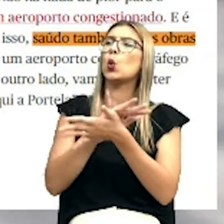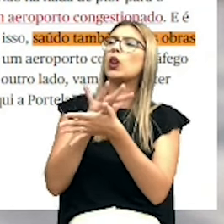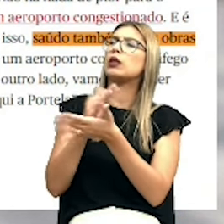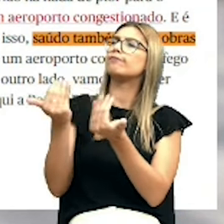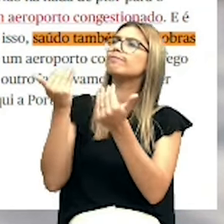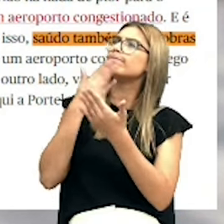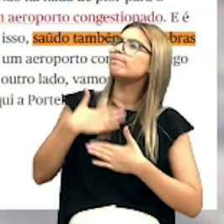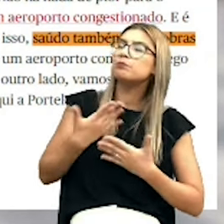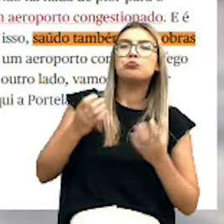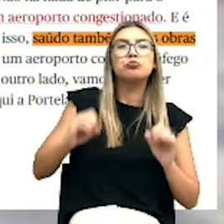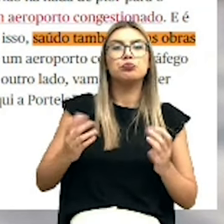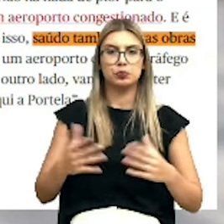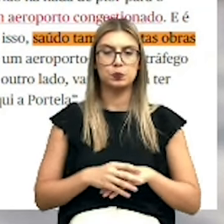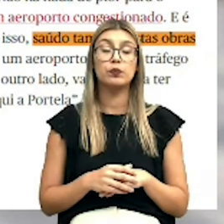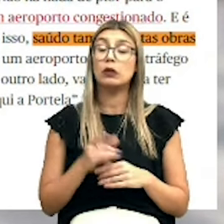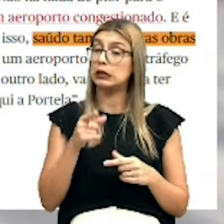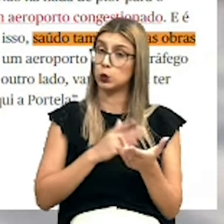E a questão do aeroporto continua.